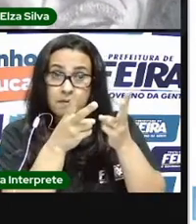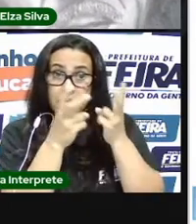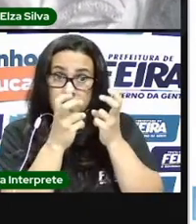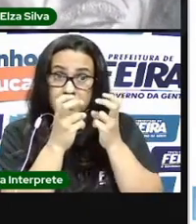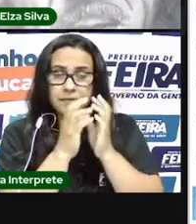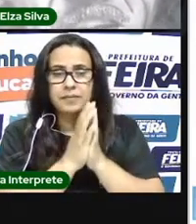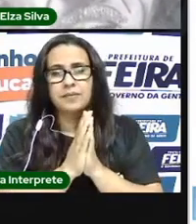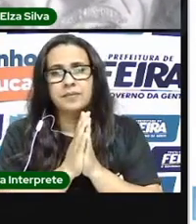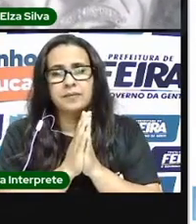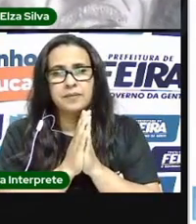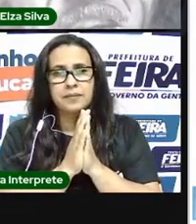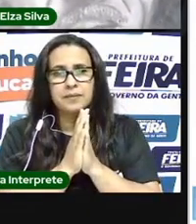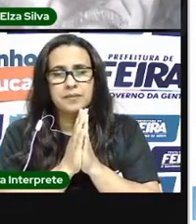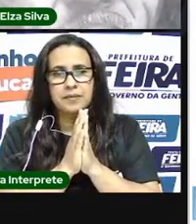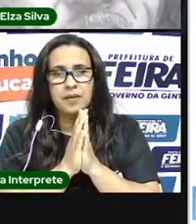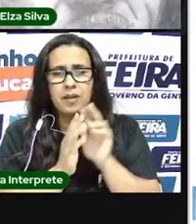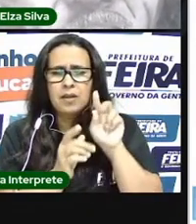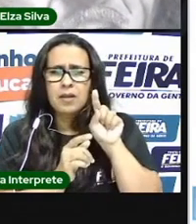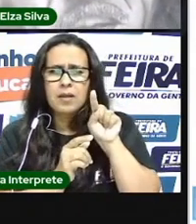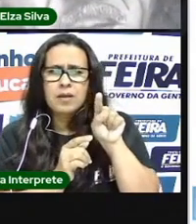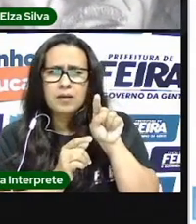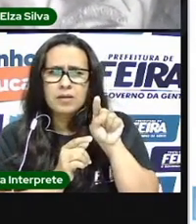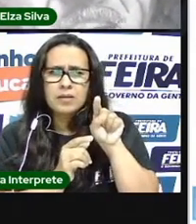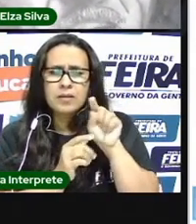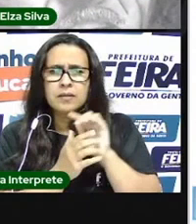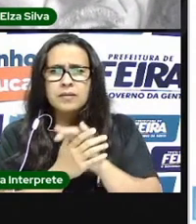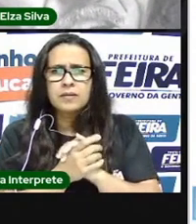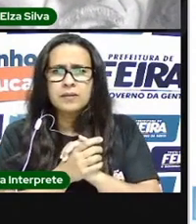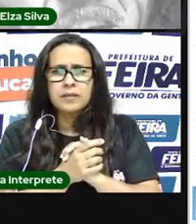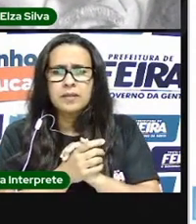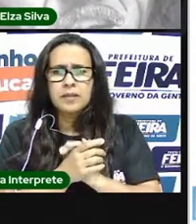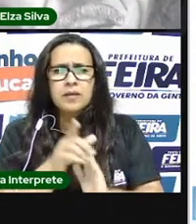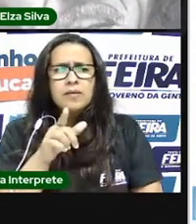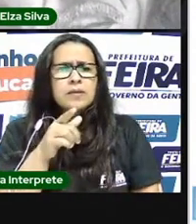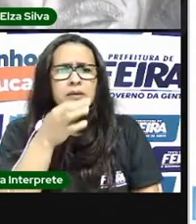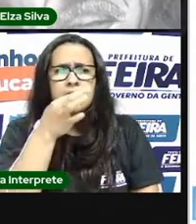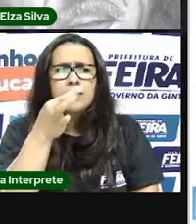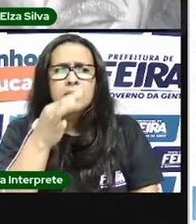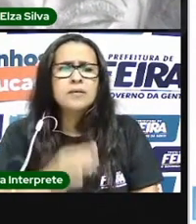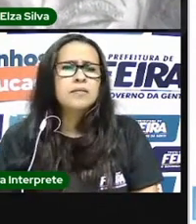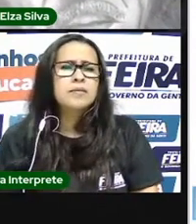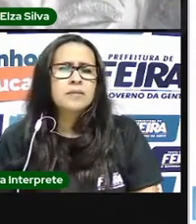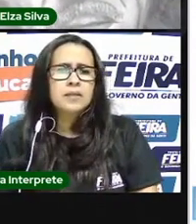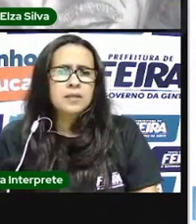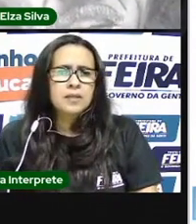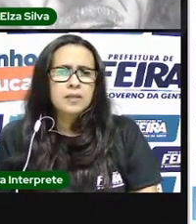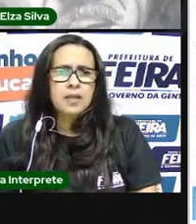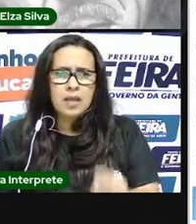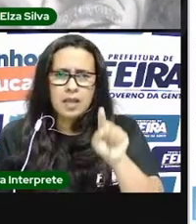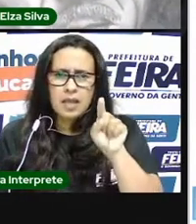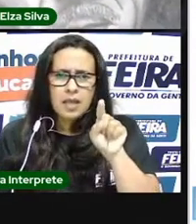vocês acham que esta imagem ela foi pintada ou ela foi pintada com